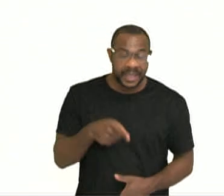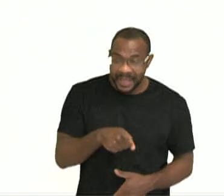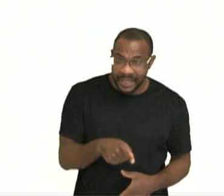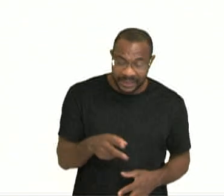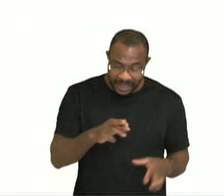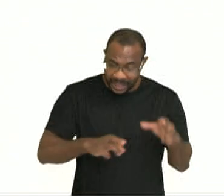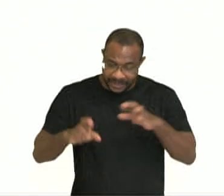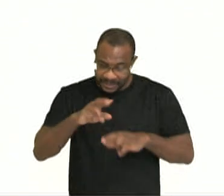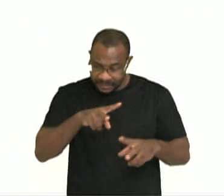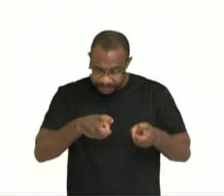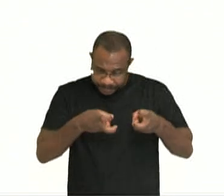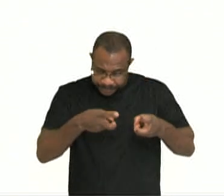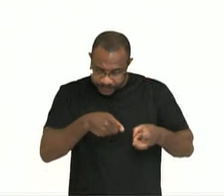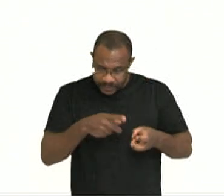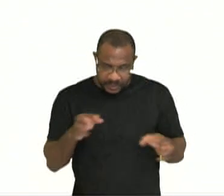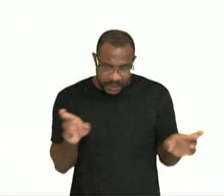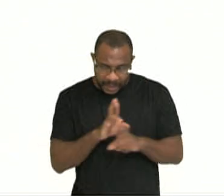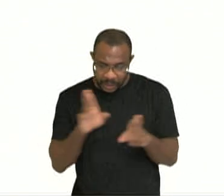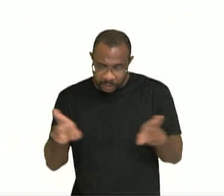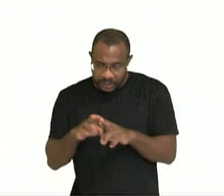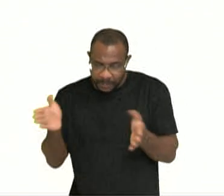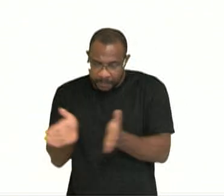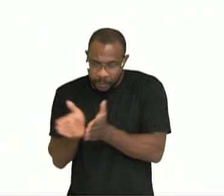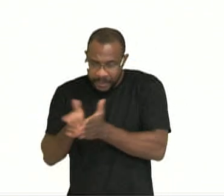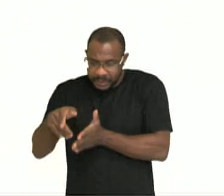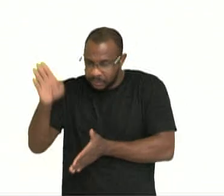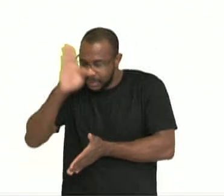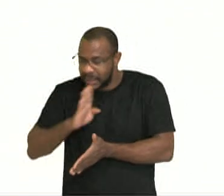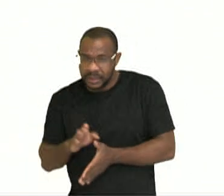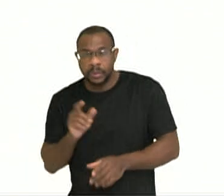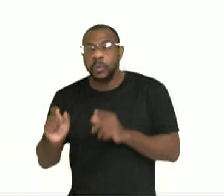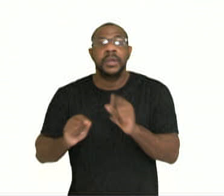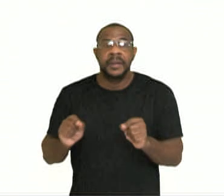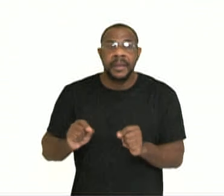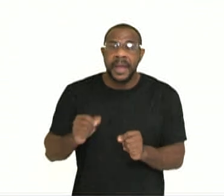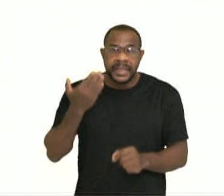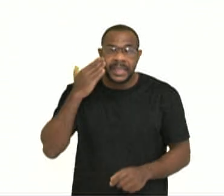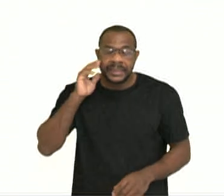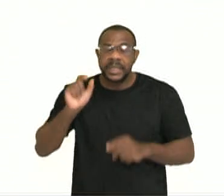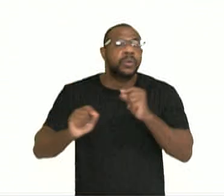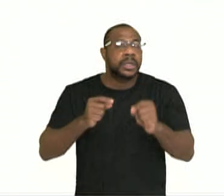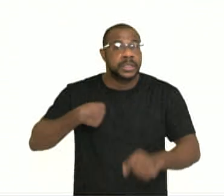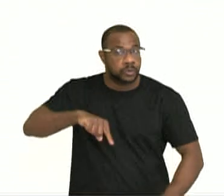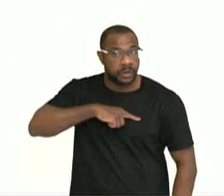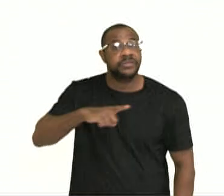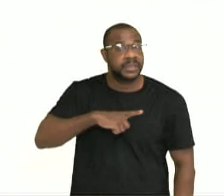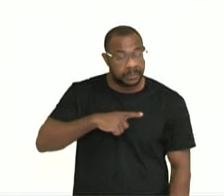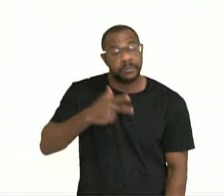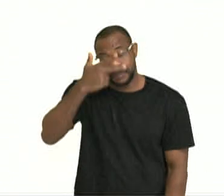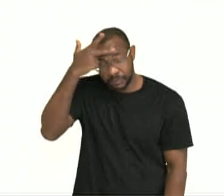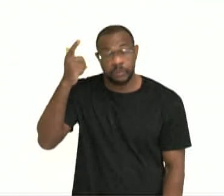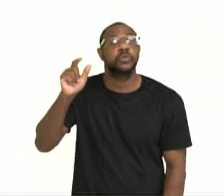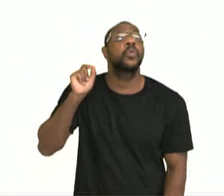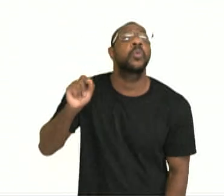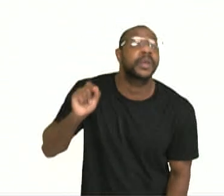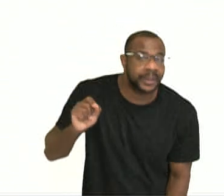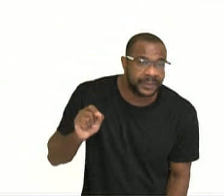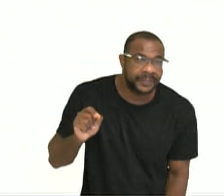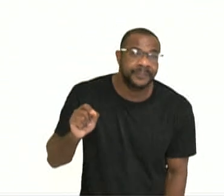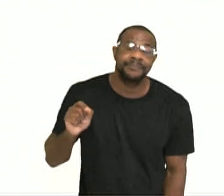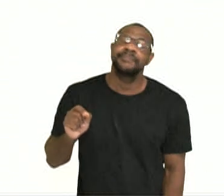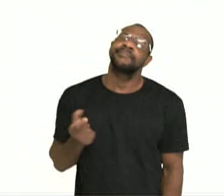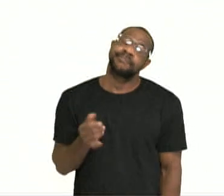análise e relacionar isso com a questão da pobreza no Brasil, é entender que nós ainda temos pessoas que